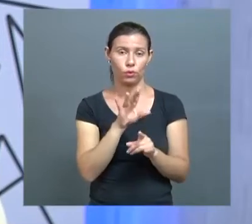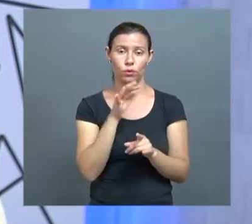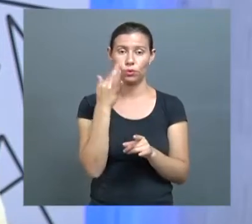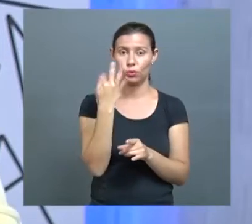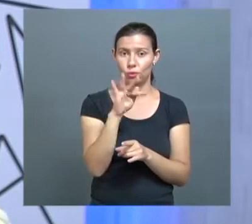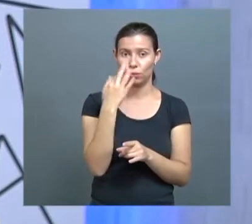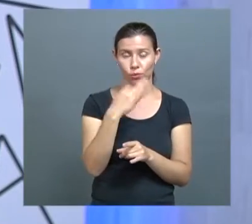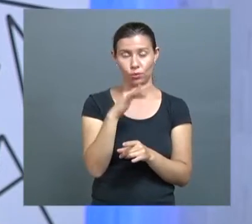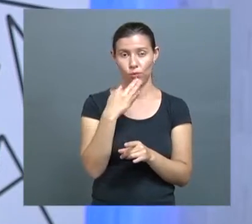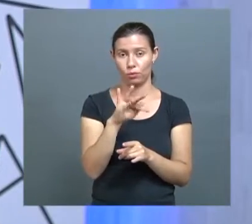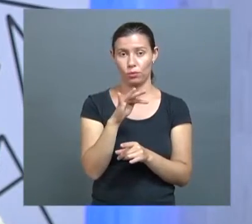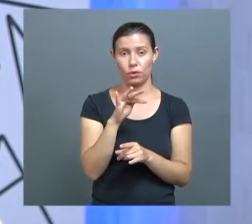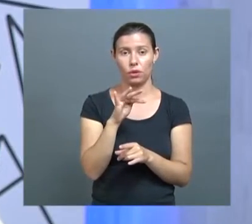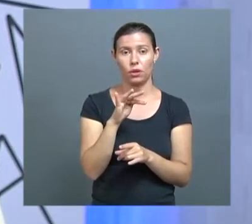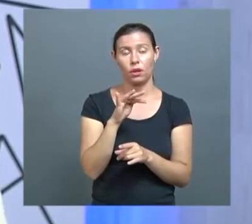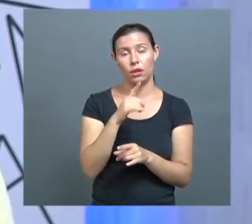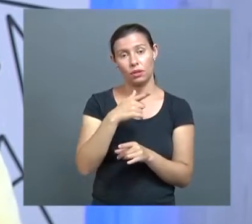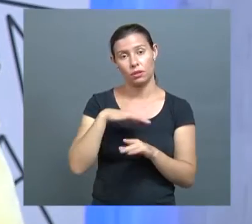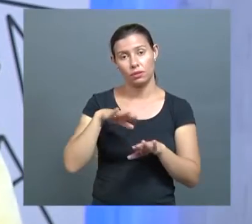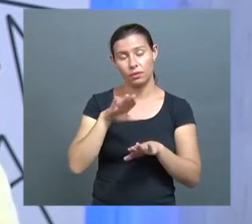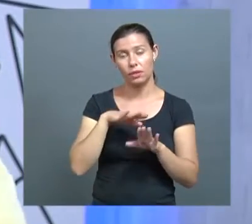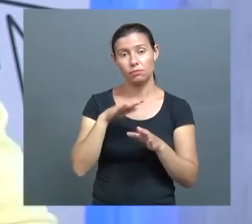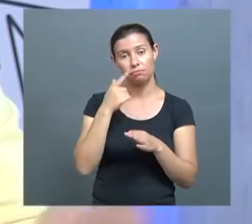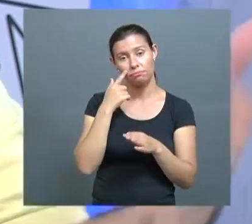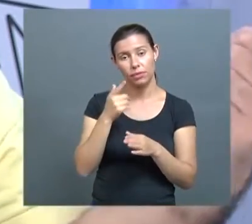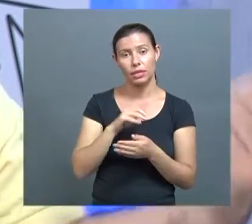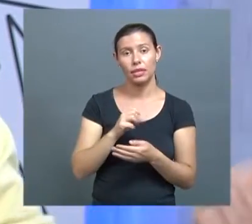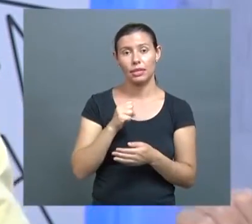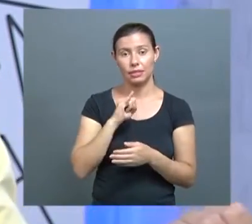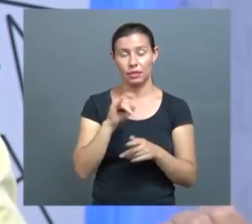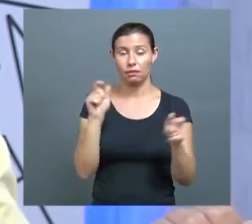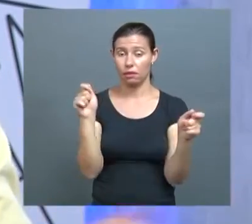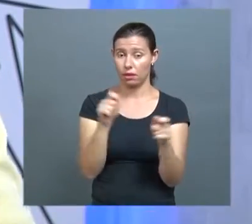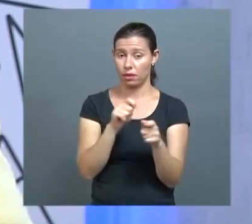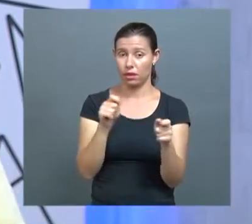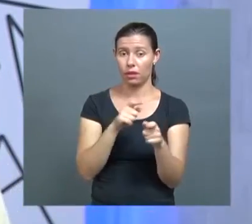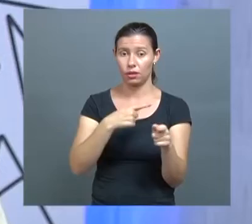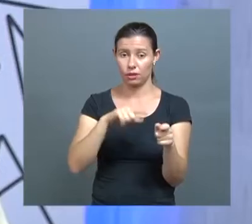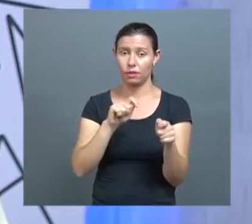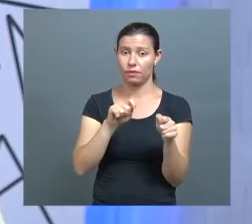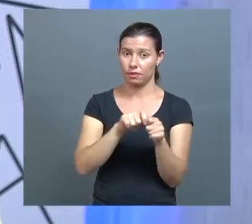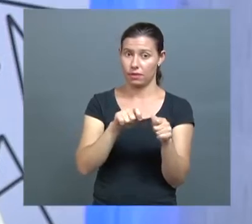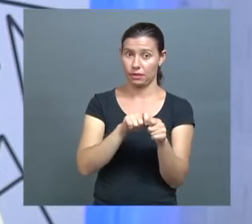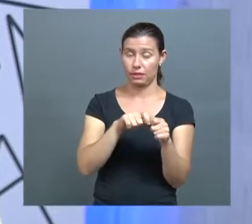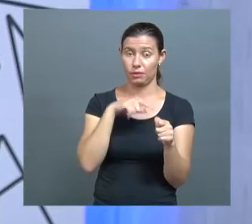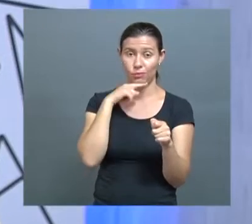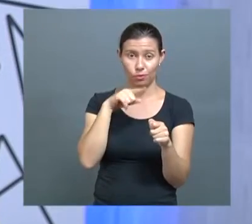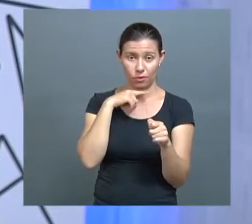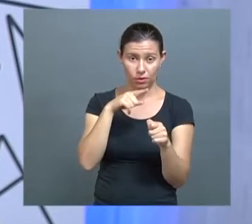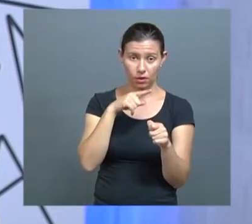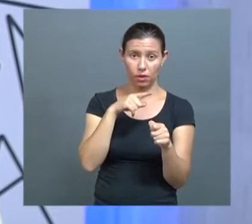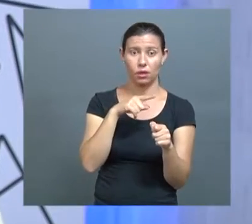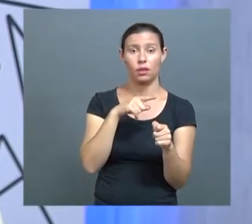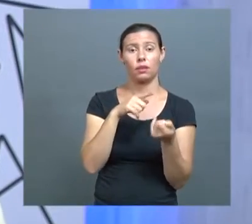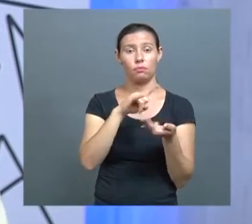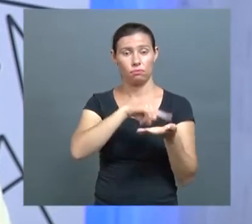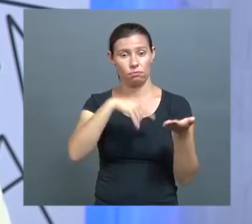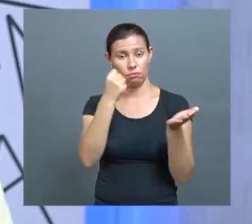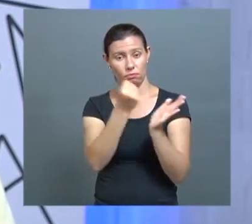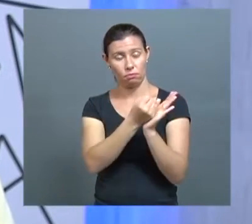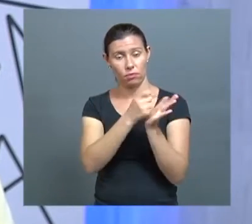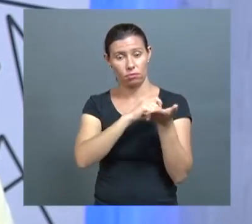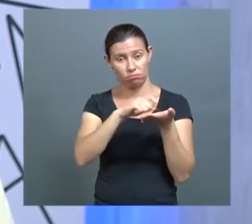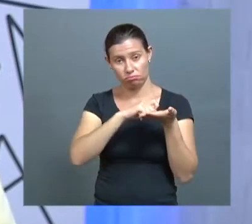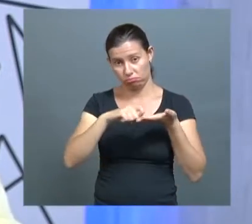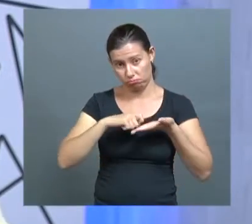é possível, a gente faz. Quando não é possível, a gente encaminha para a própria UAI ou para a clínica da nossa faculdade.